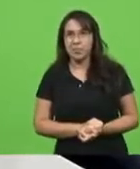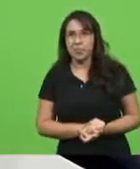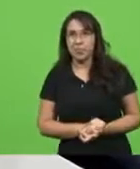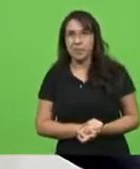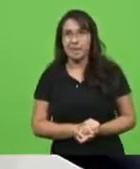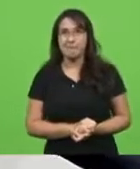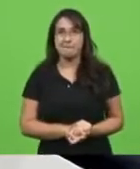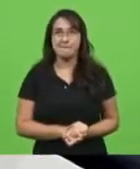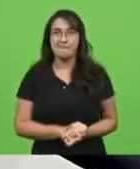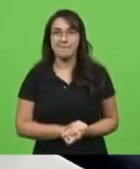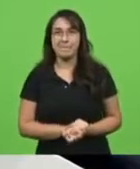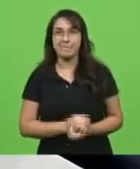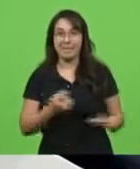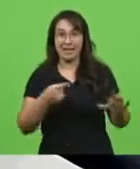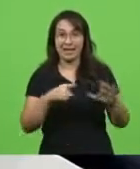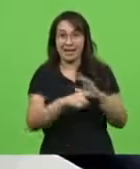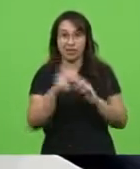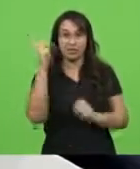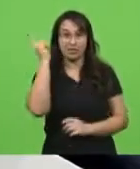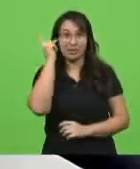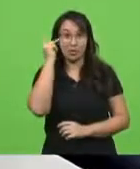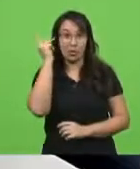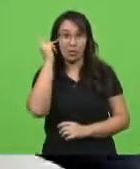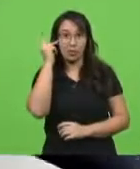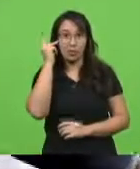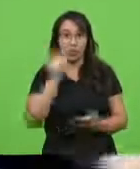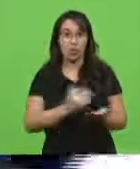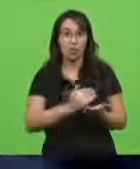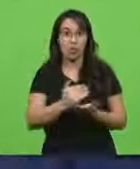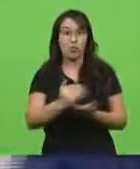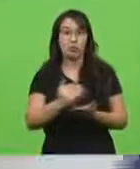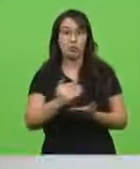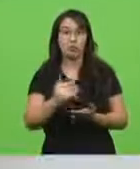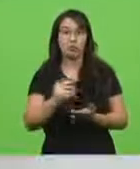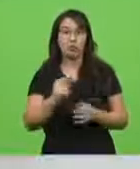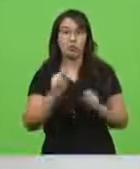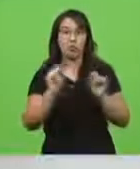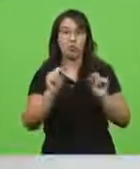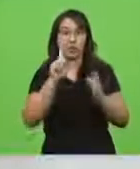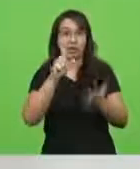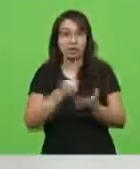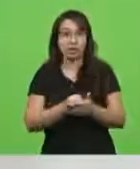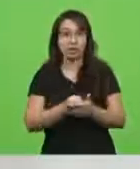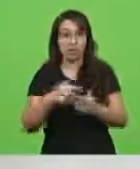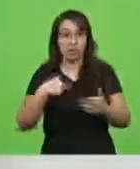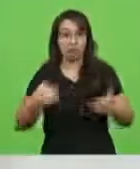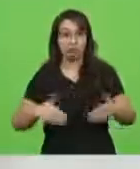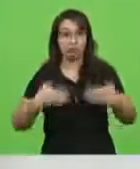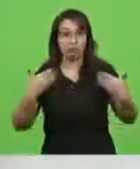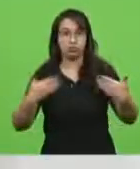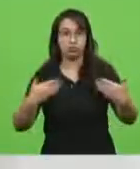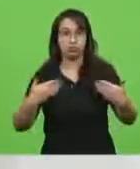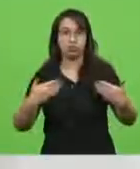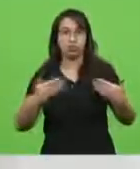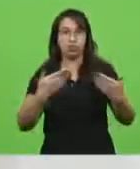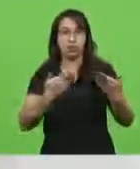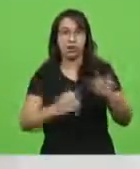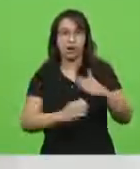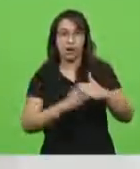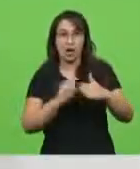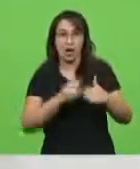O interior de São Paulo hoje começou algo que me assusta muito. O empresário se matou, se jogou do